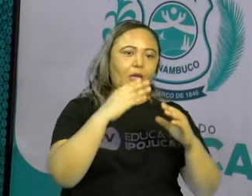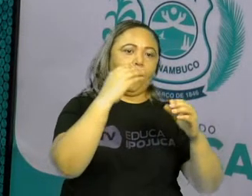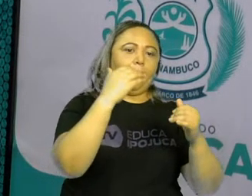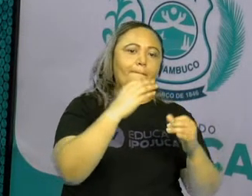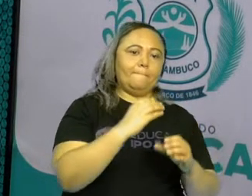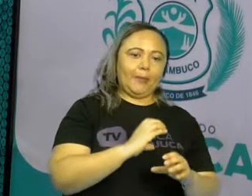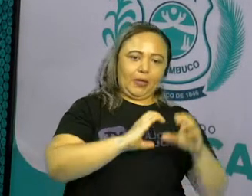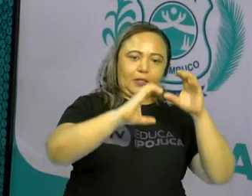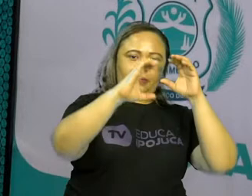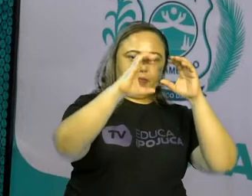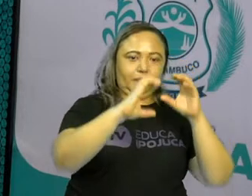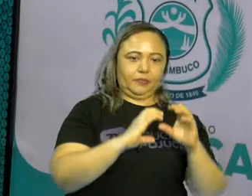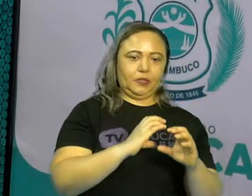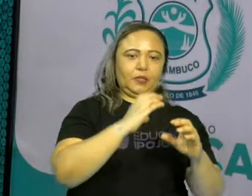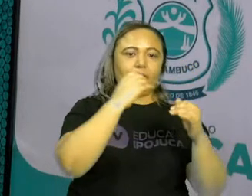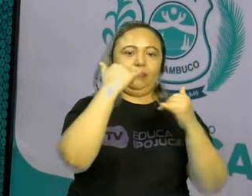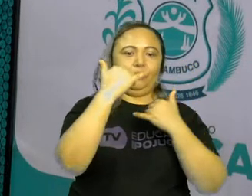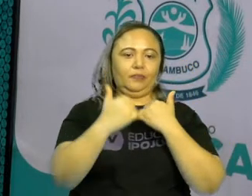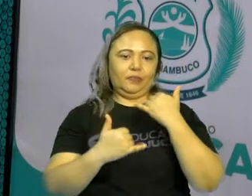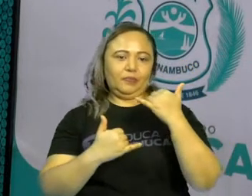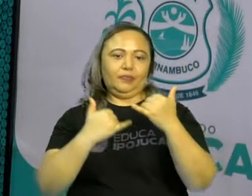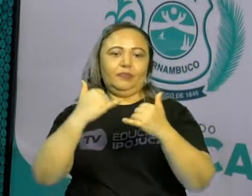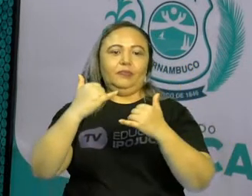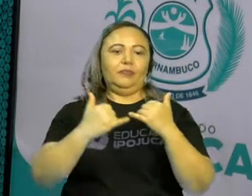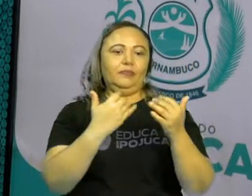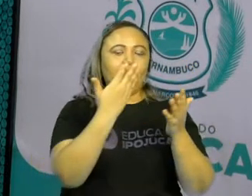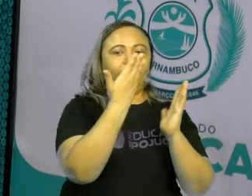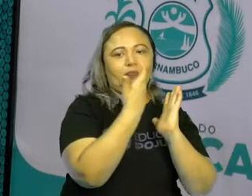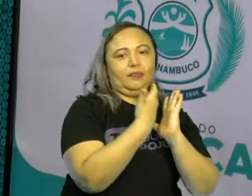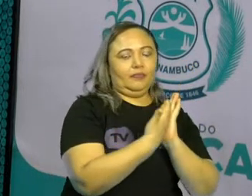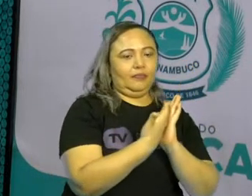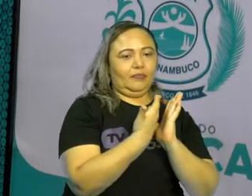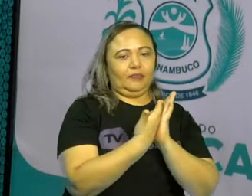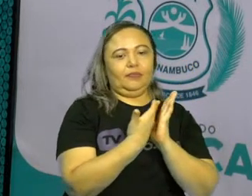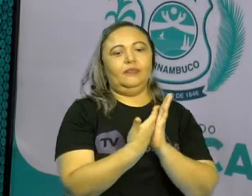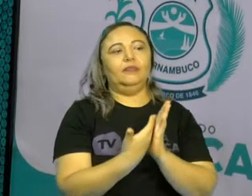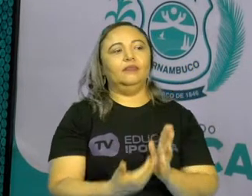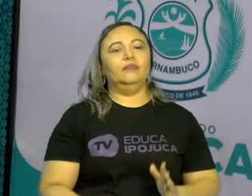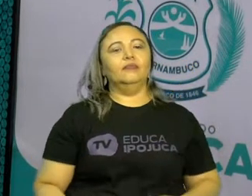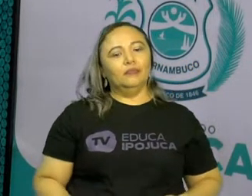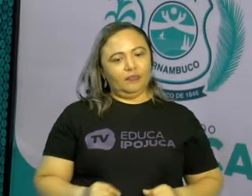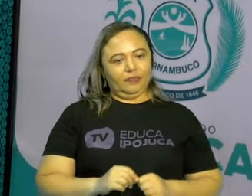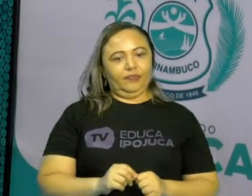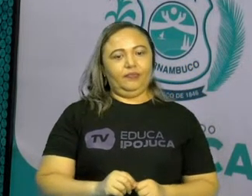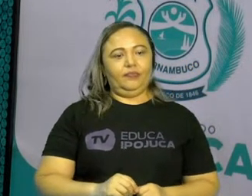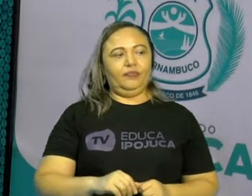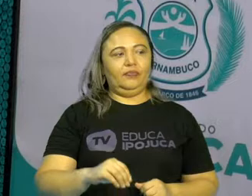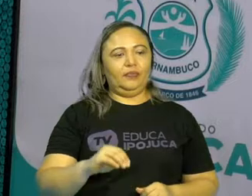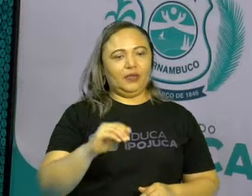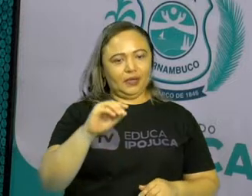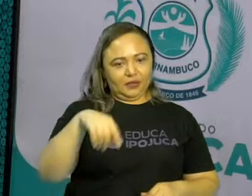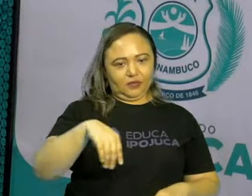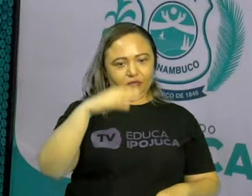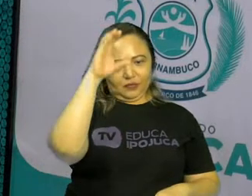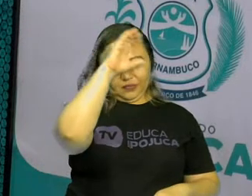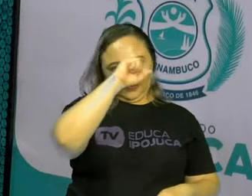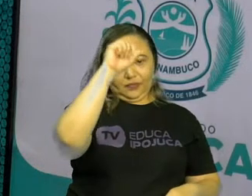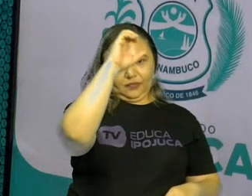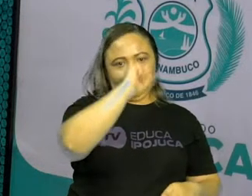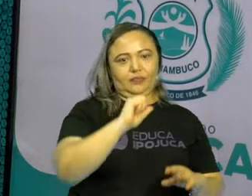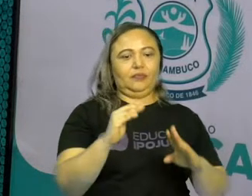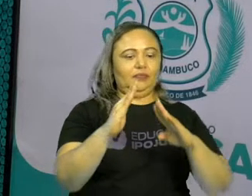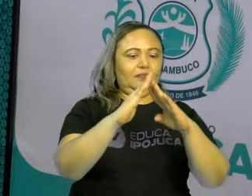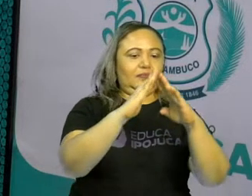o brincar, o estudar, são ações de convivência que a gente desempenha um